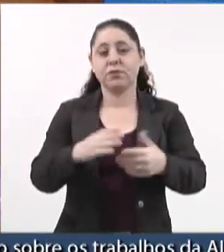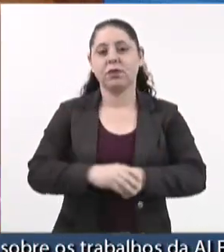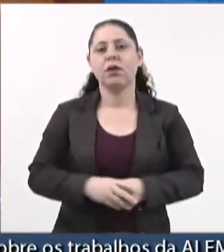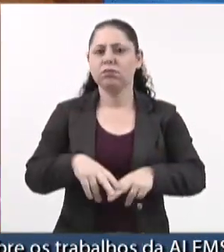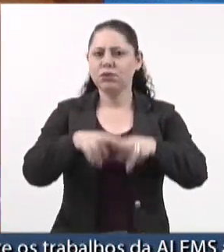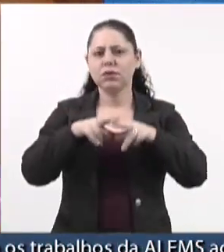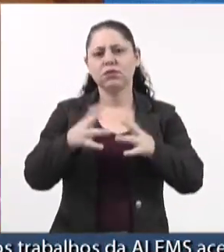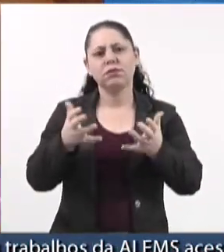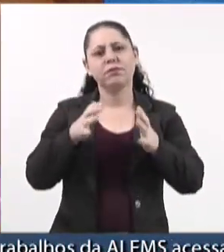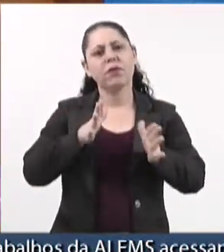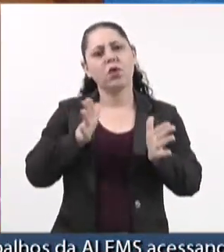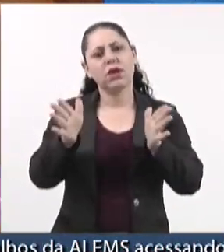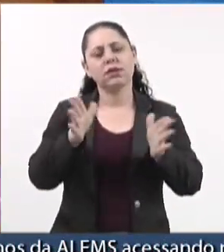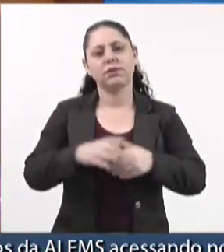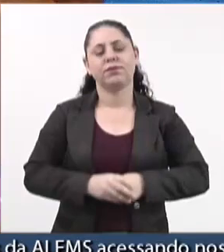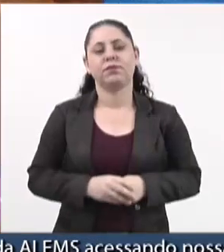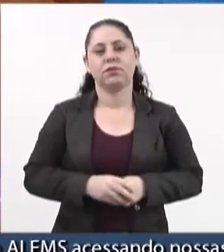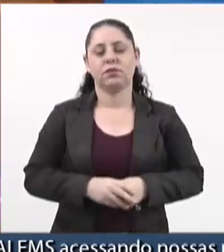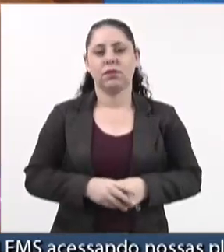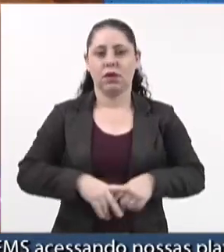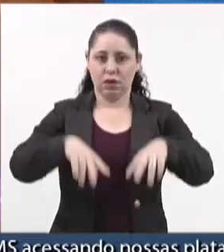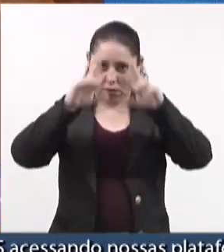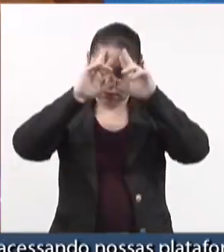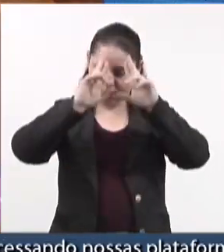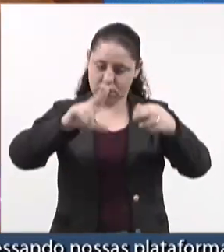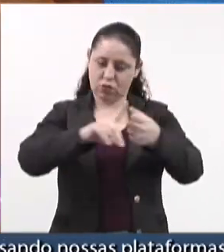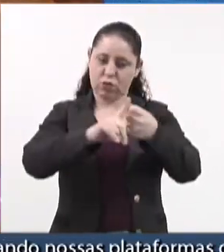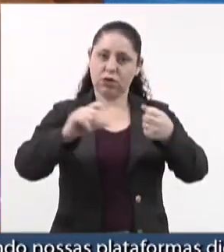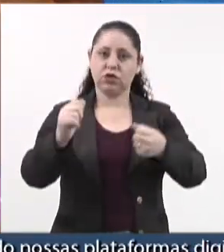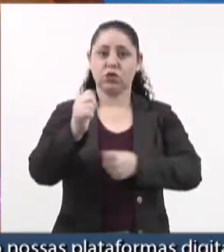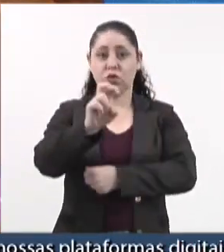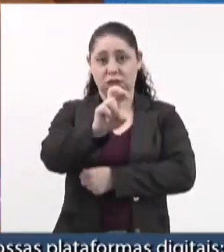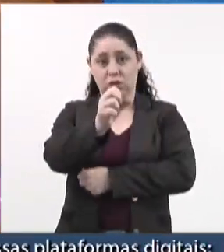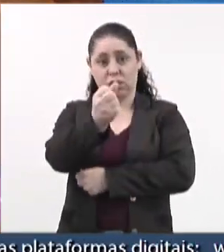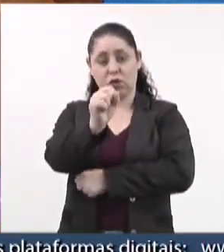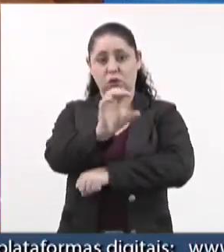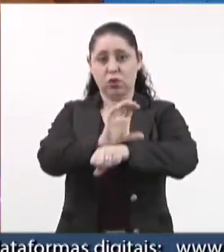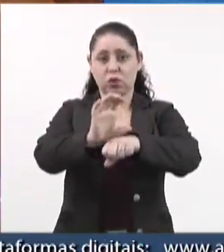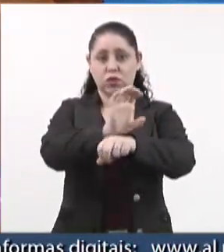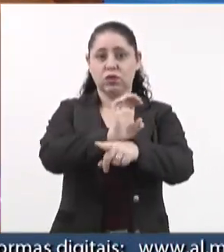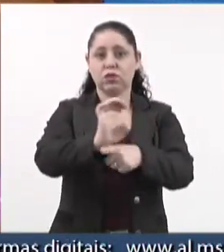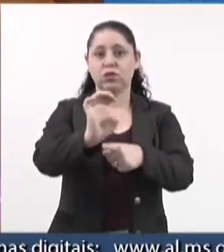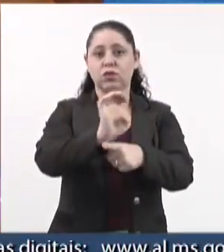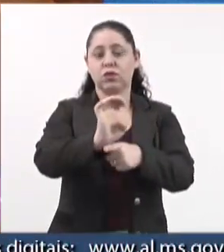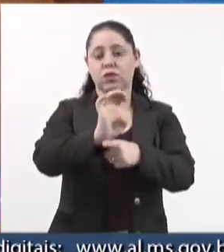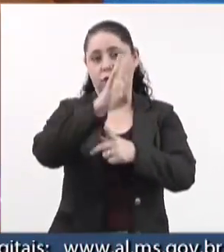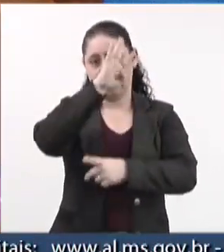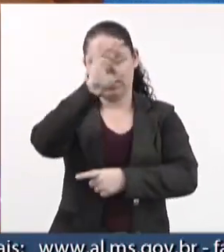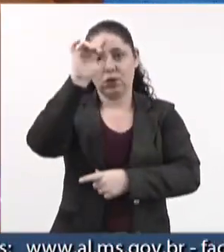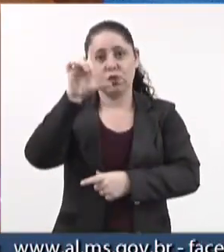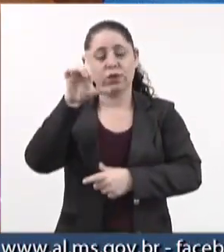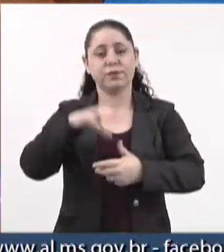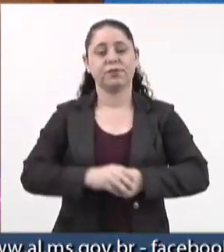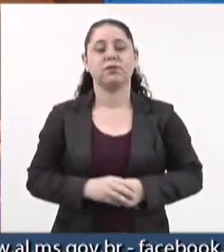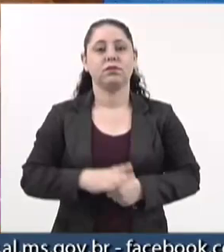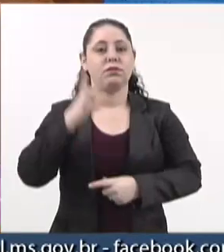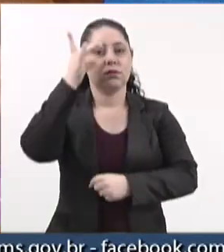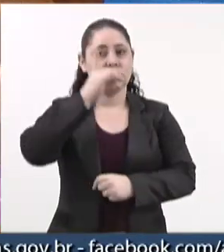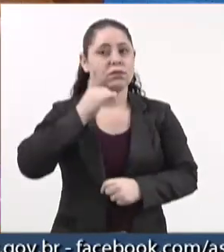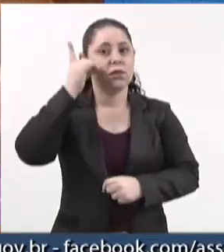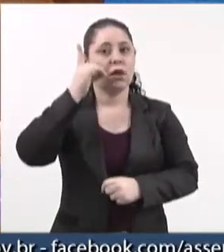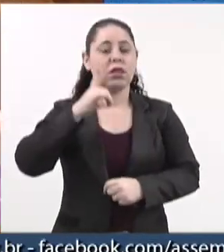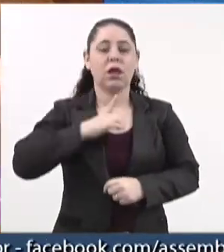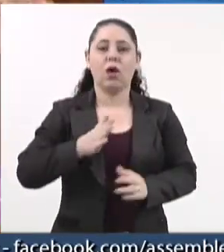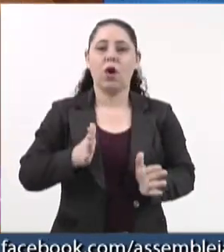acesso. Em respeito ao artigo 58 da Constituição do Estado de Mato Grosso do Sul, os deputados